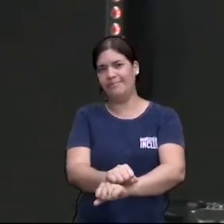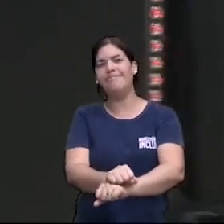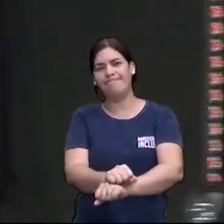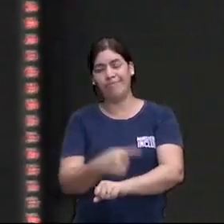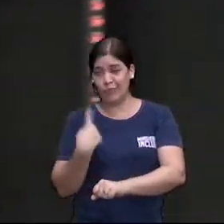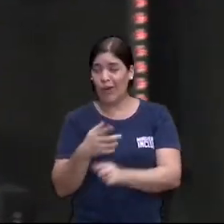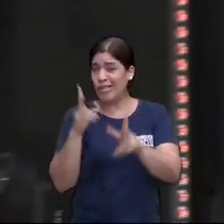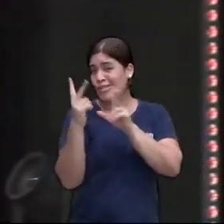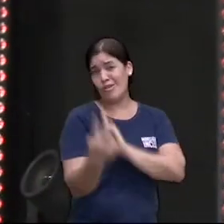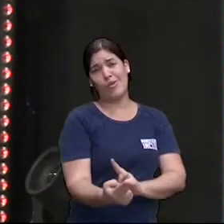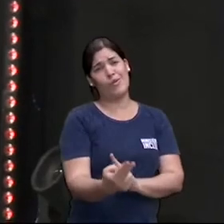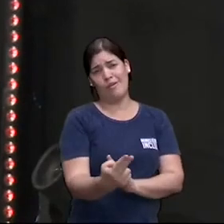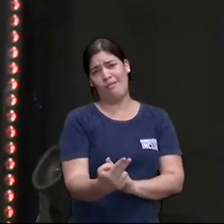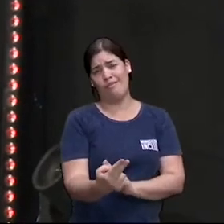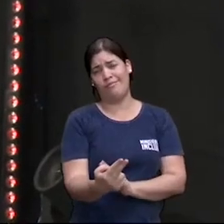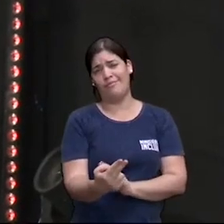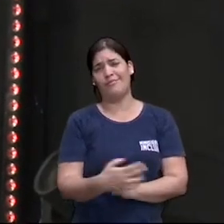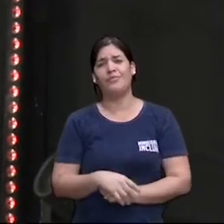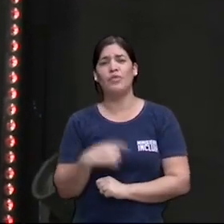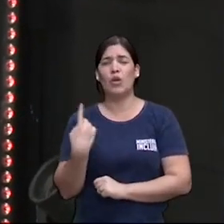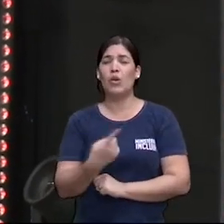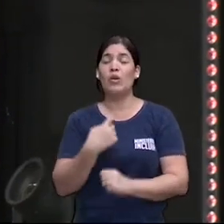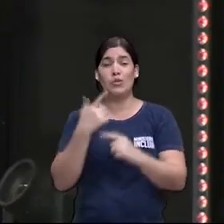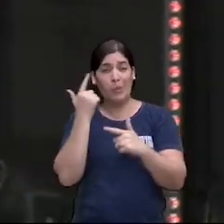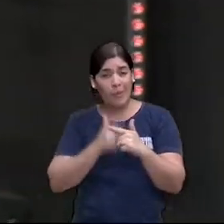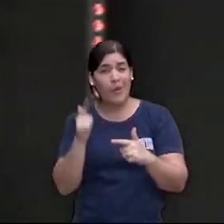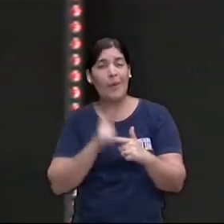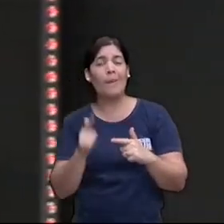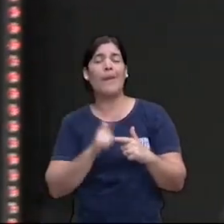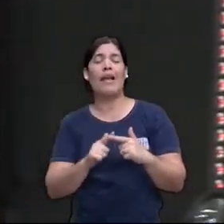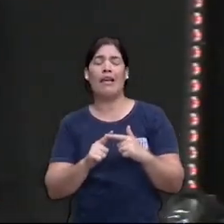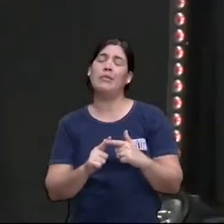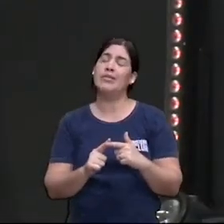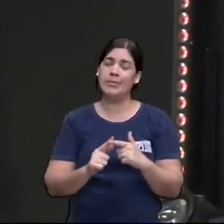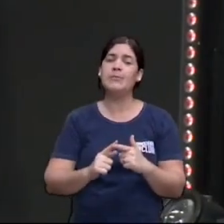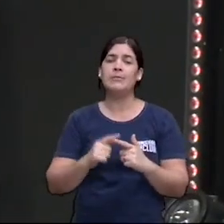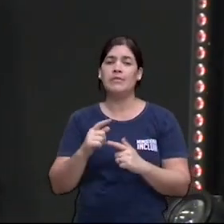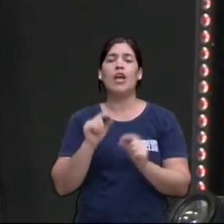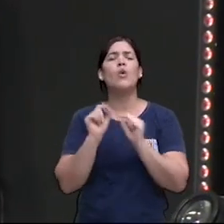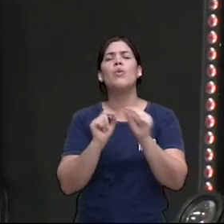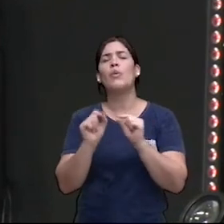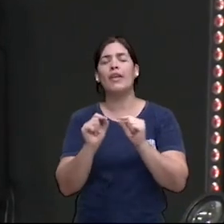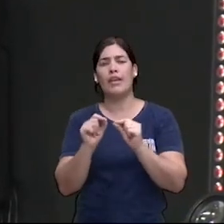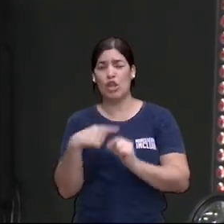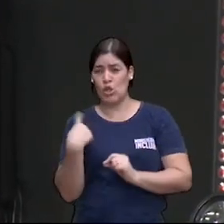A nossa lesão, a nossa contratura, o nosso estiramento, o nosso rompimento é o pecado